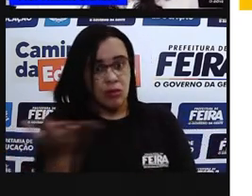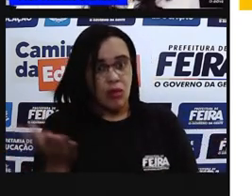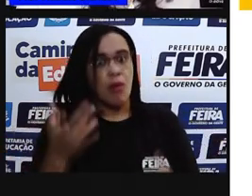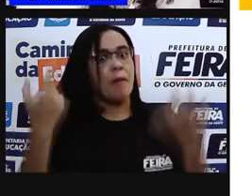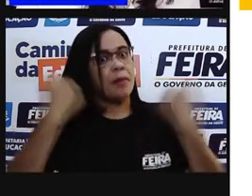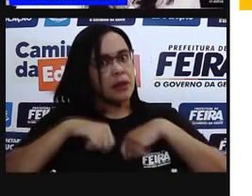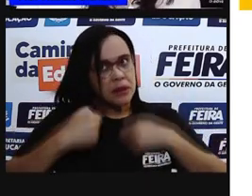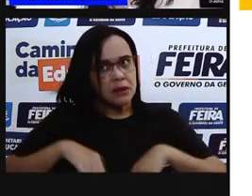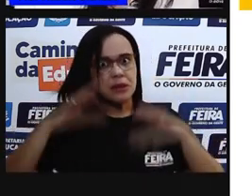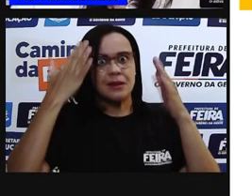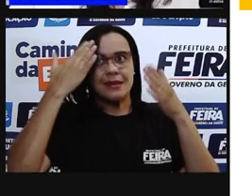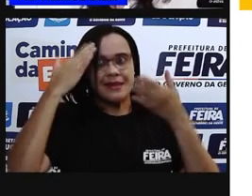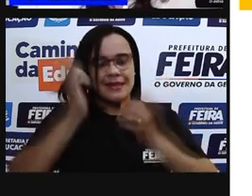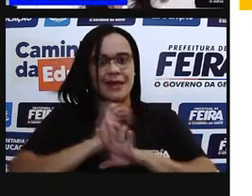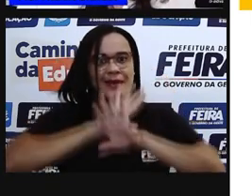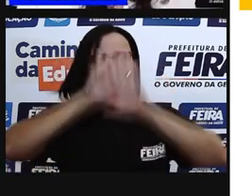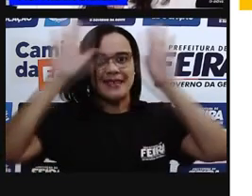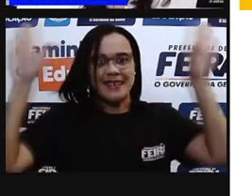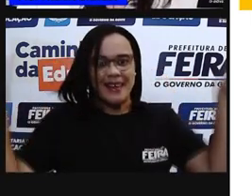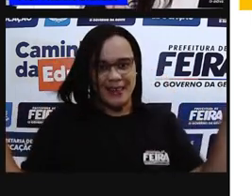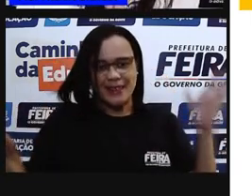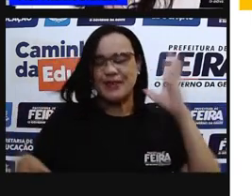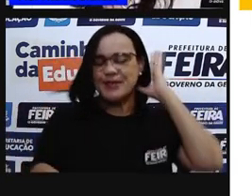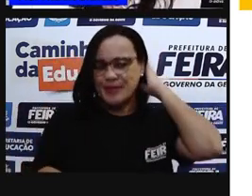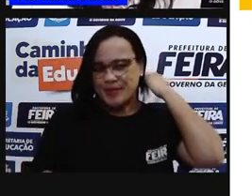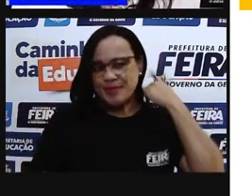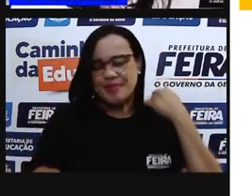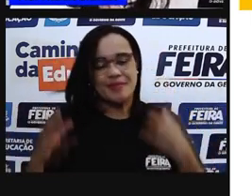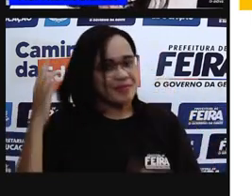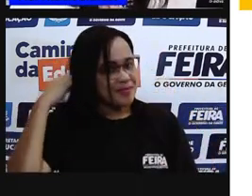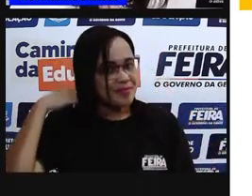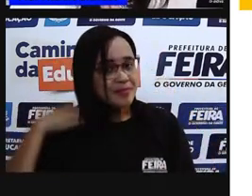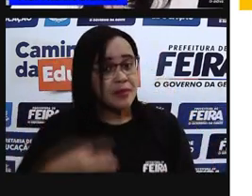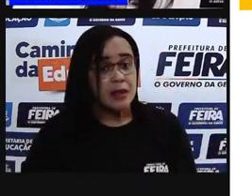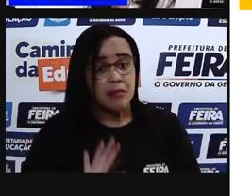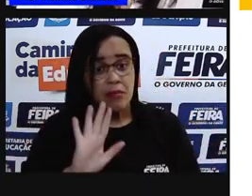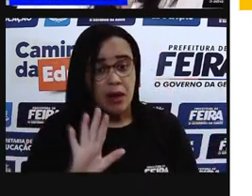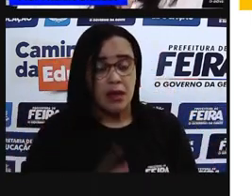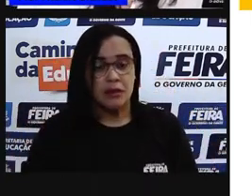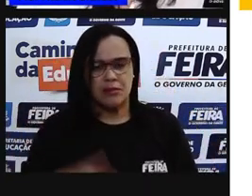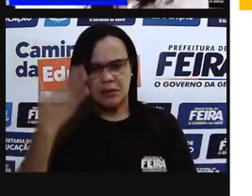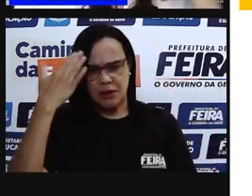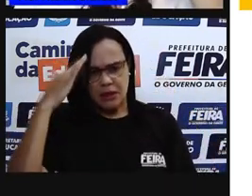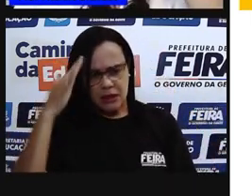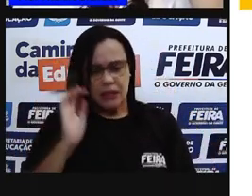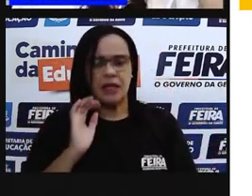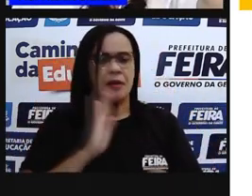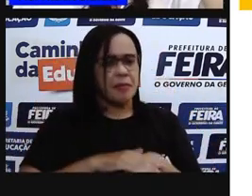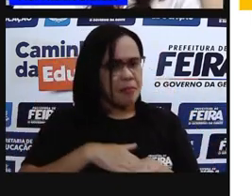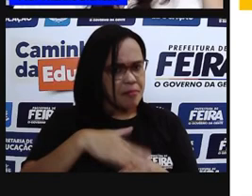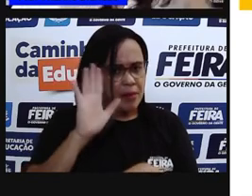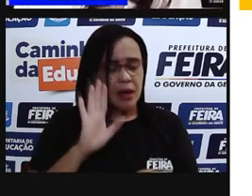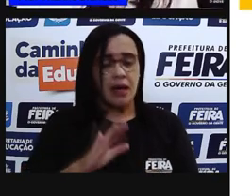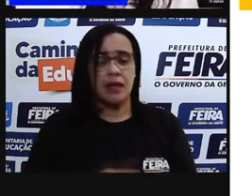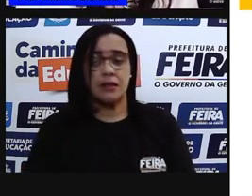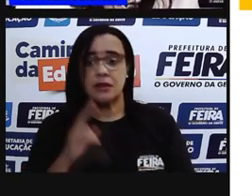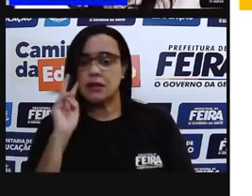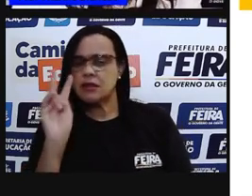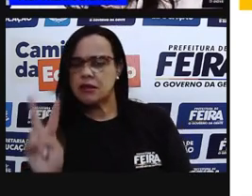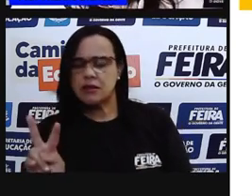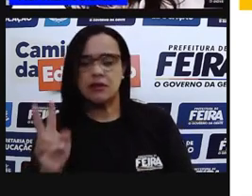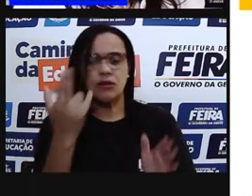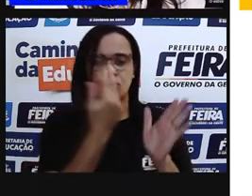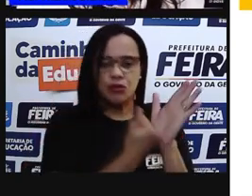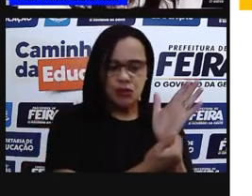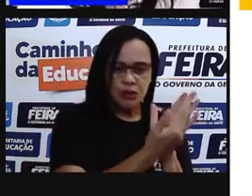essa célula, né? Para a gente entender um pouco mais sobre a célula, a gente vai usar essa plataforma,